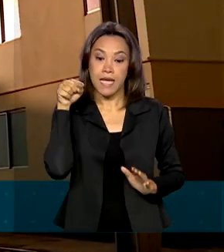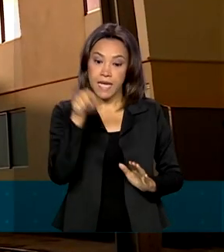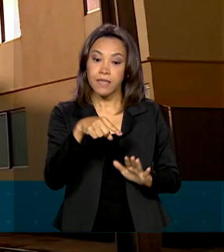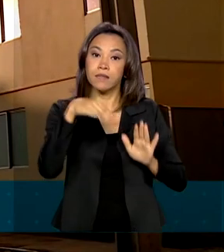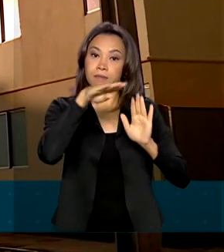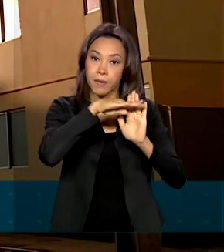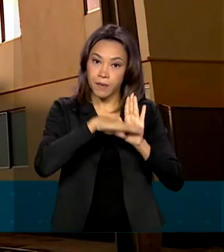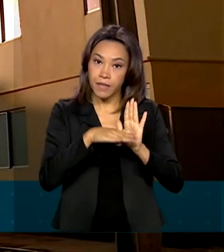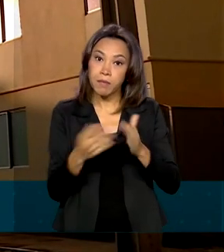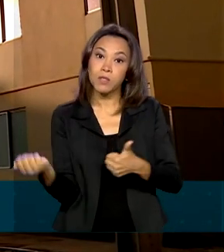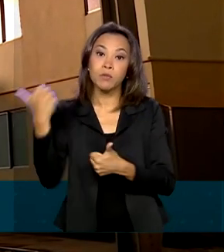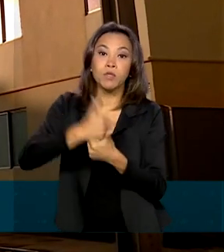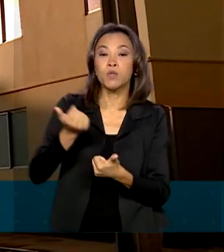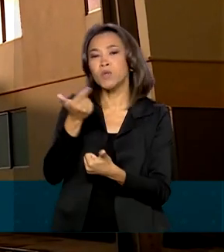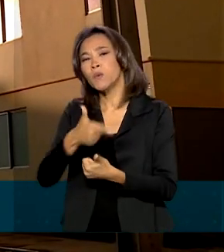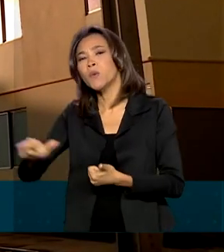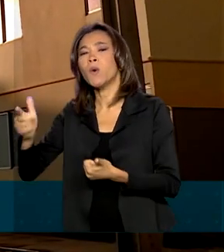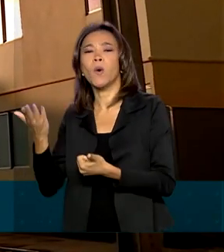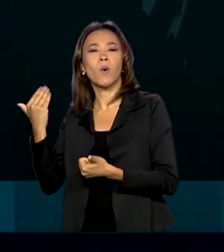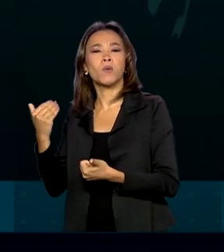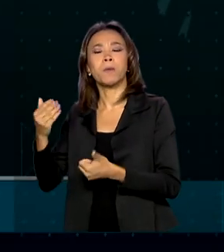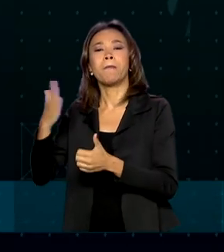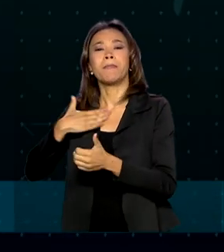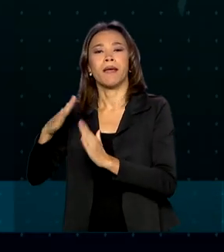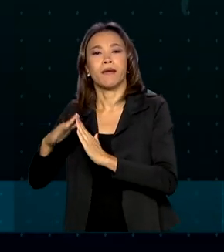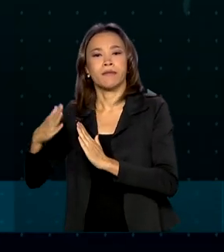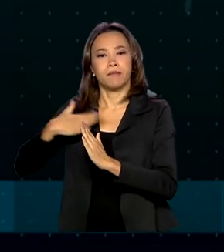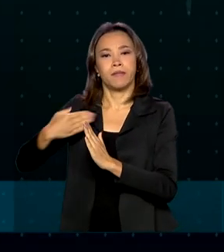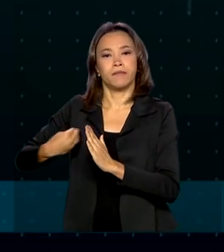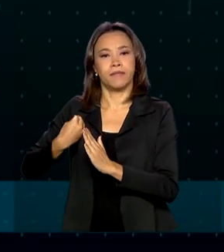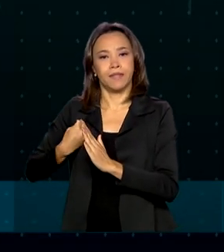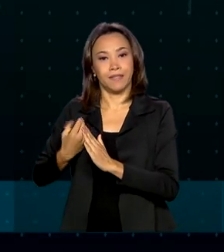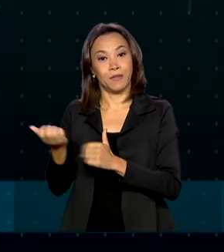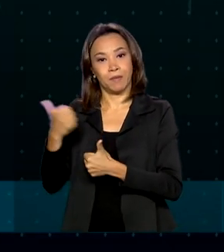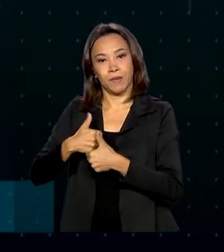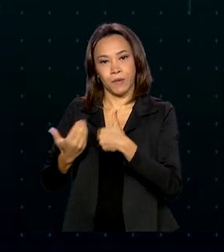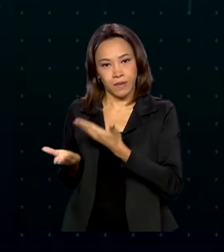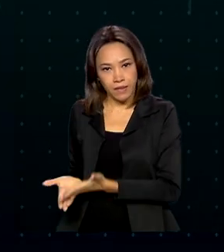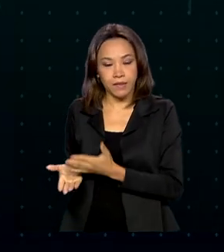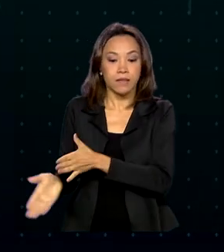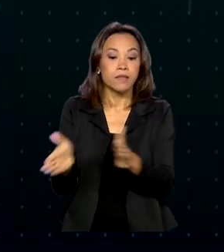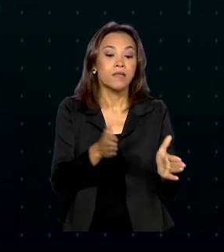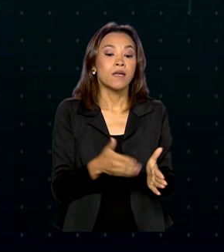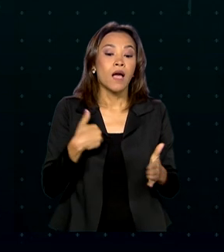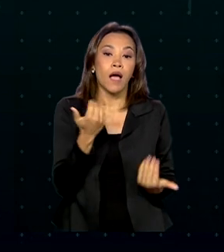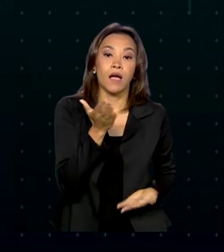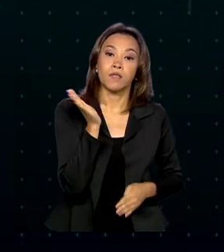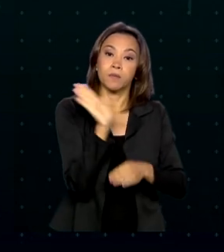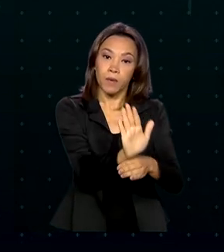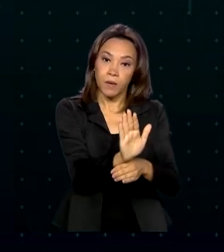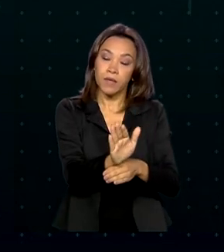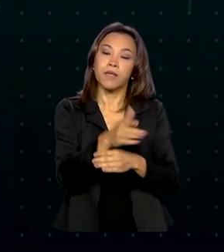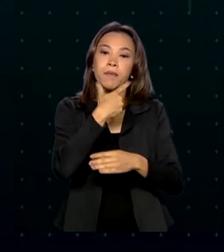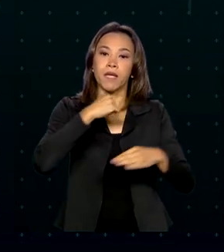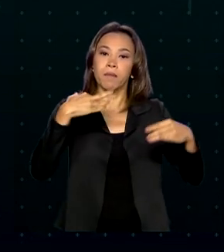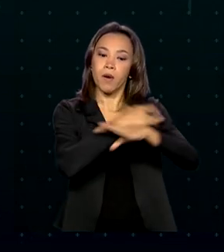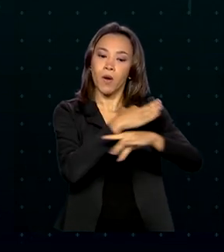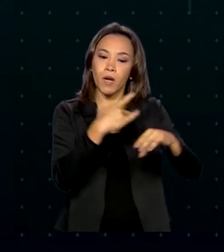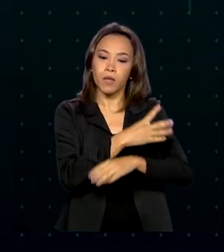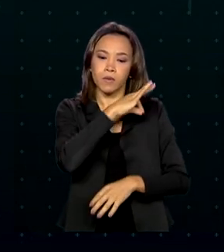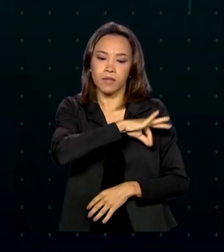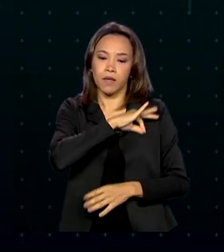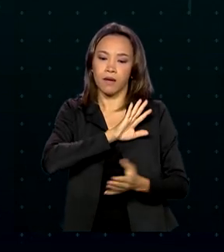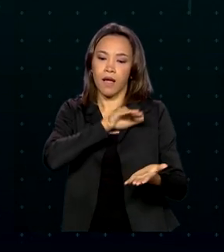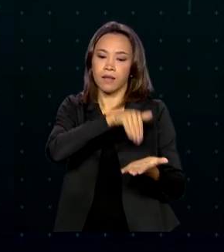substitui o Minha Casa Minha Vida. O programa contempla famílias de áreas urbanas com renda mensal de até R$ 7 mil